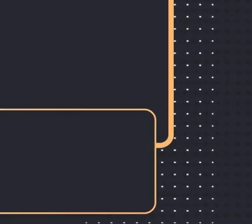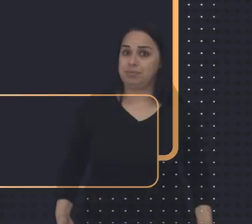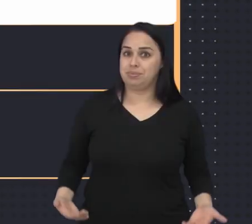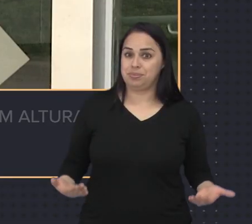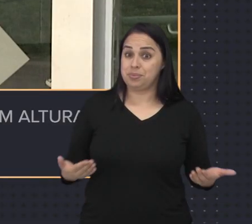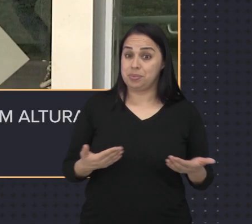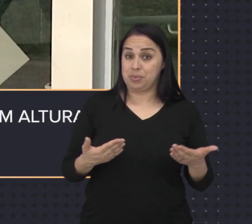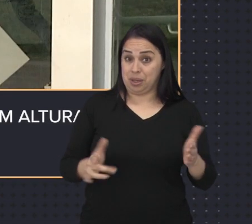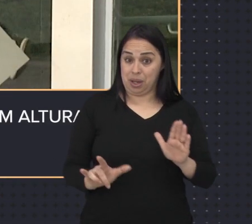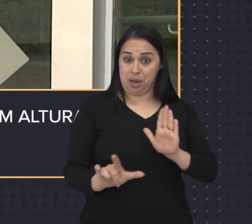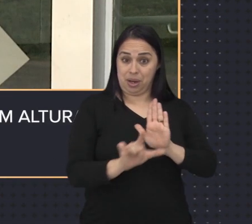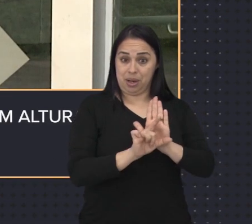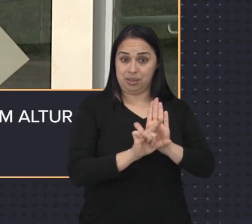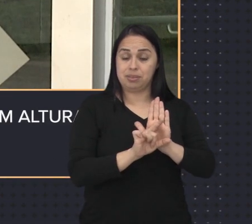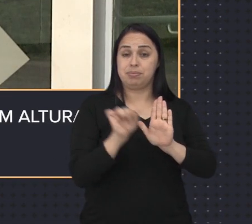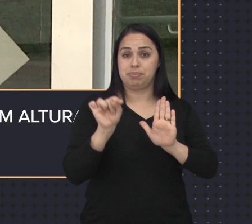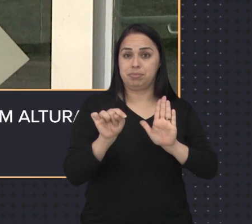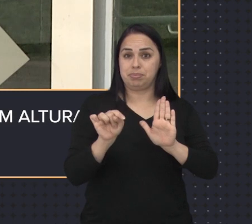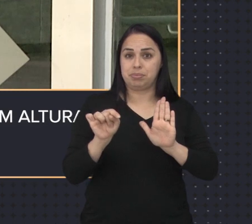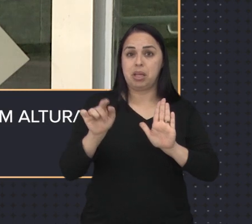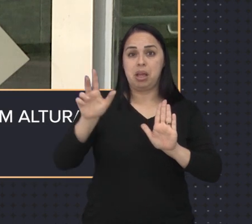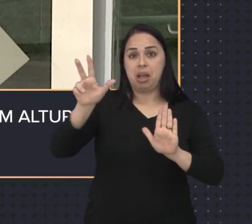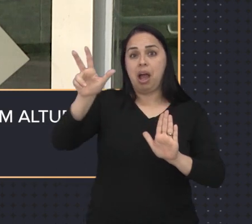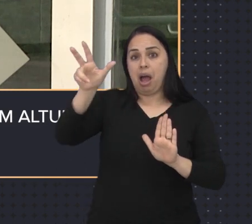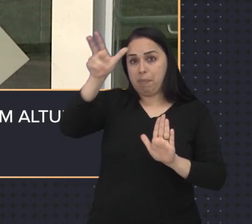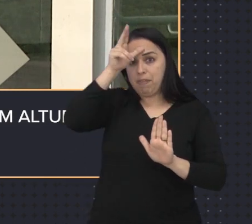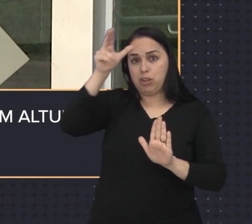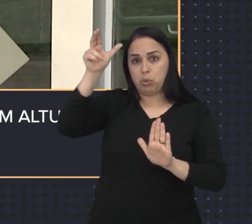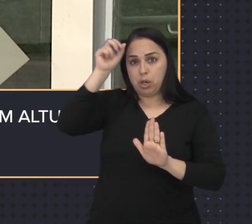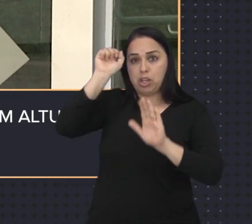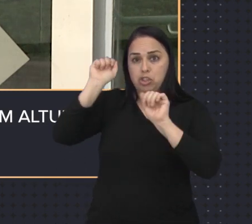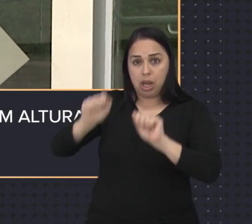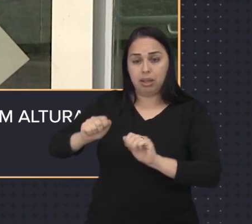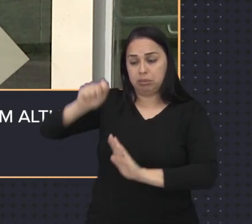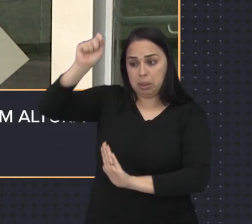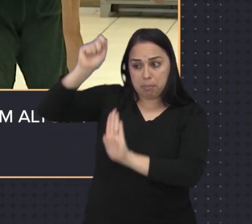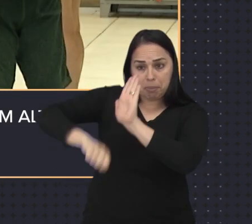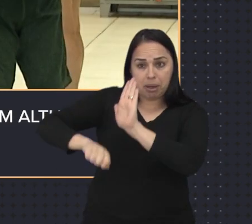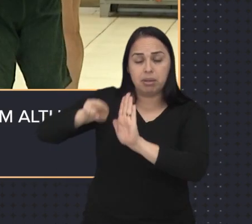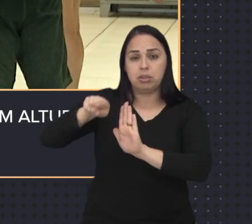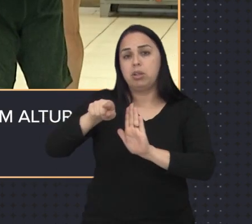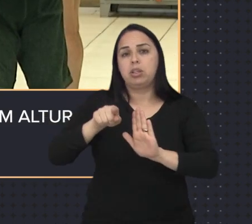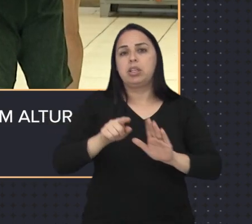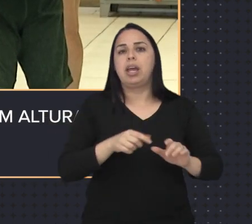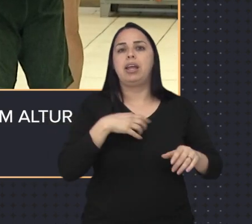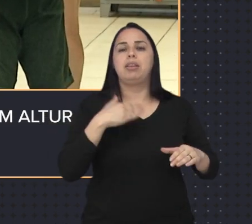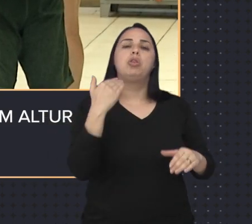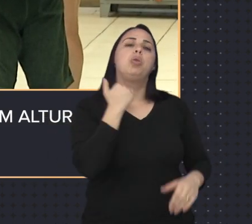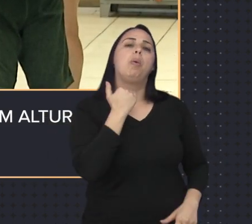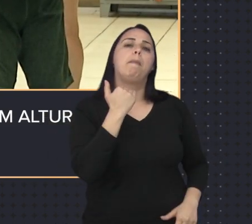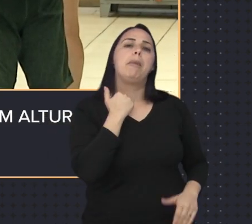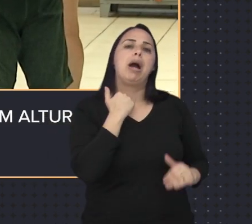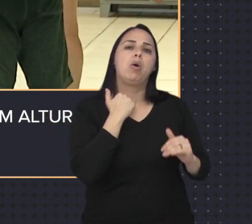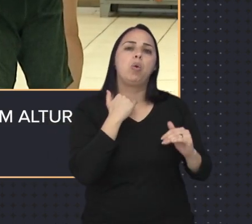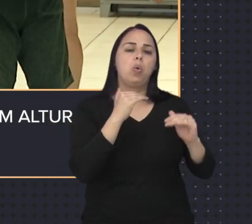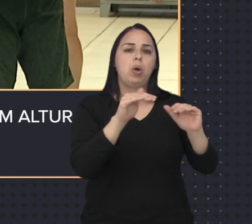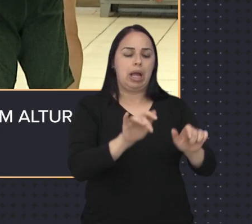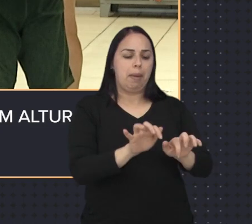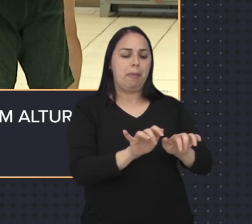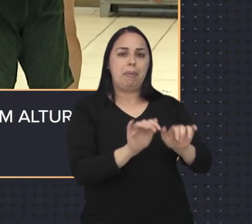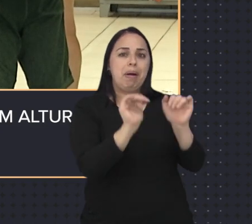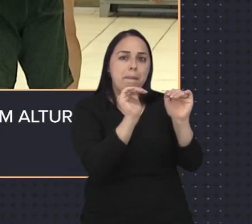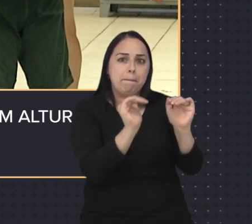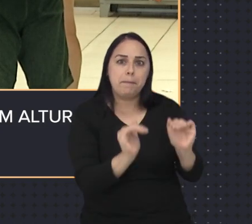Agora é lei? Com a sanção do Executivo, já está valendo a lei que obriga a instalação de caixas eletrônicos em altura reduzida